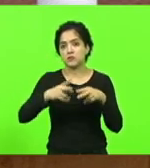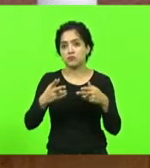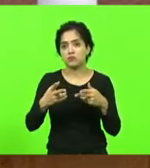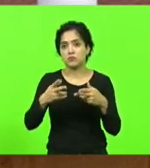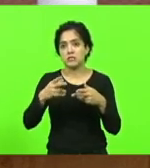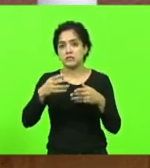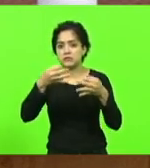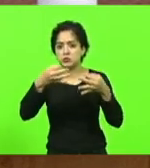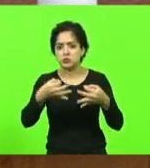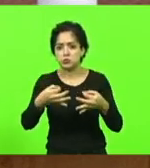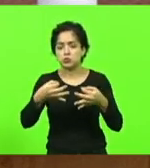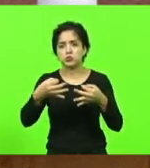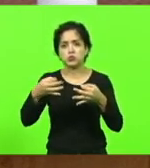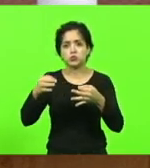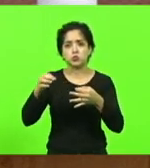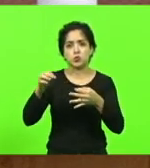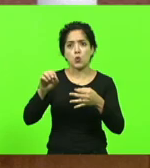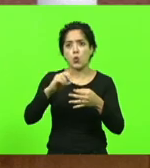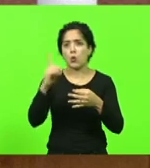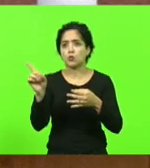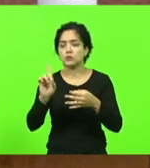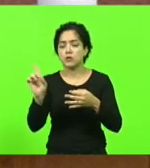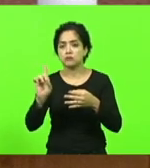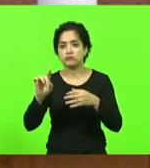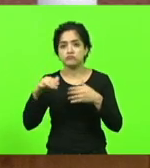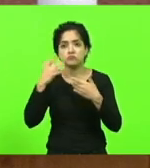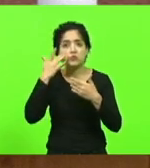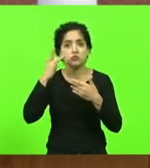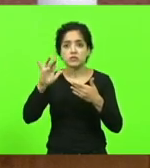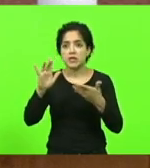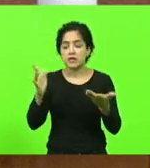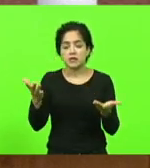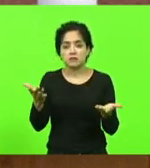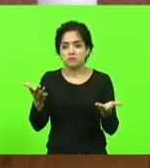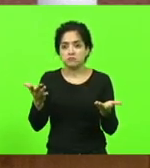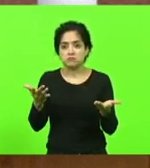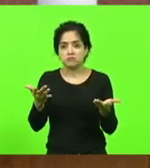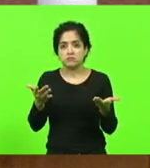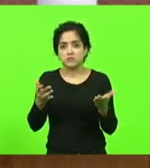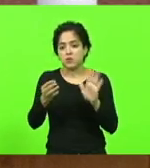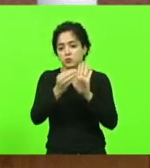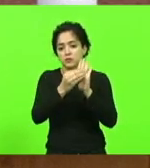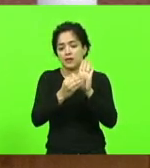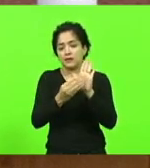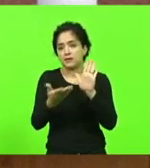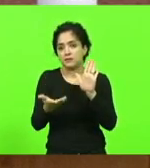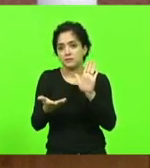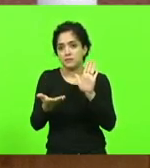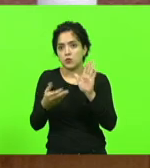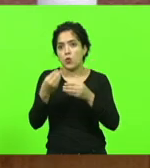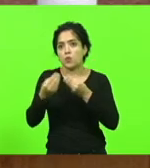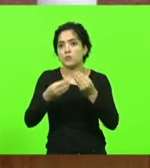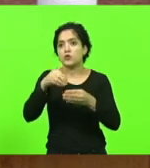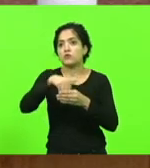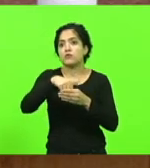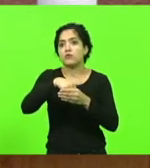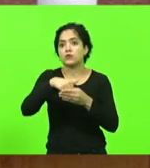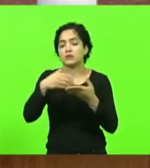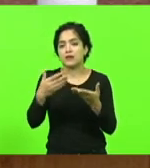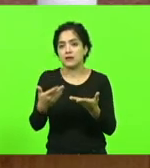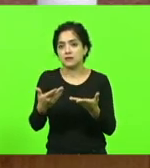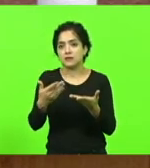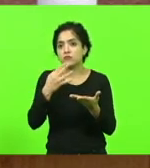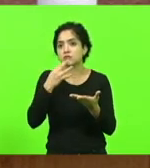justo, injusto, não sei. Não sei porque não consta. Então, como é você vai votar uma matéria que você